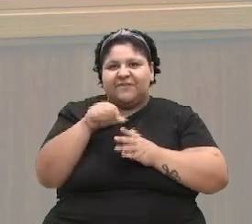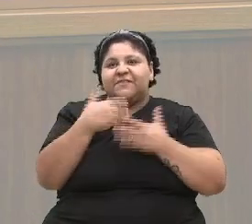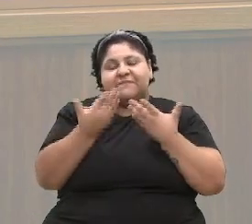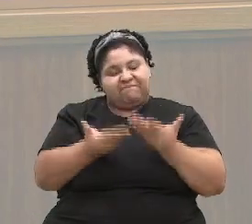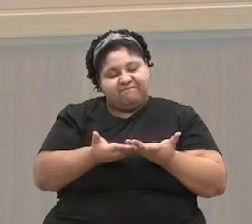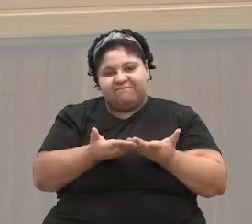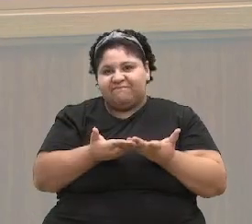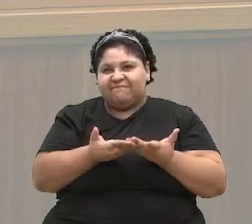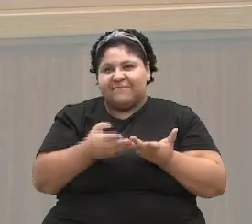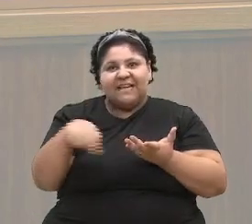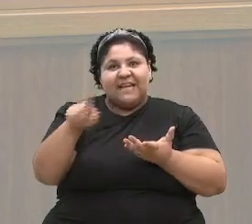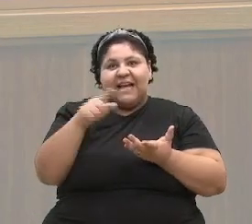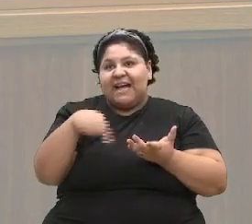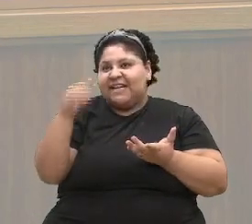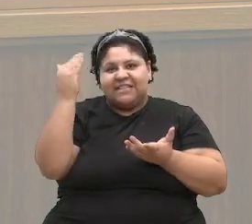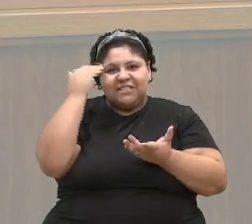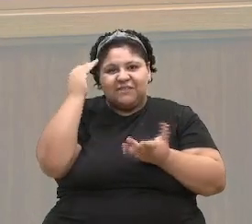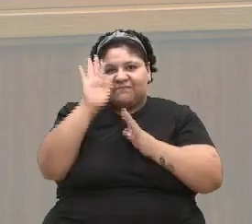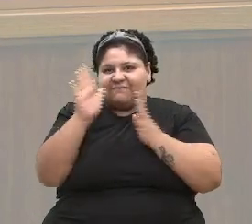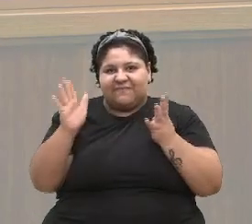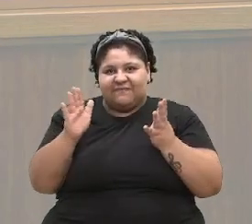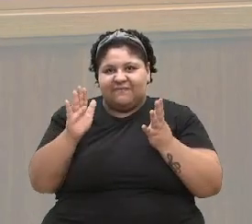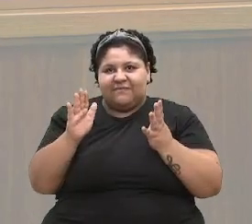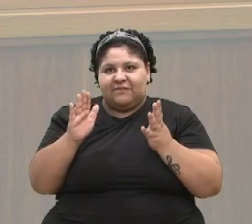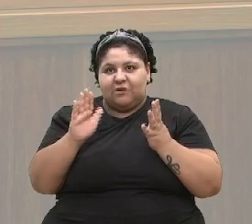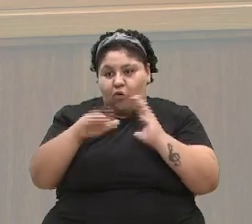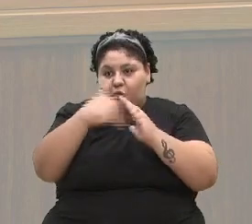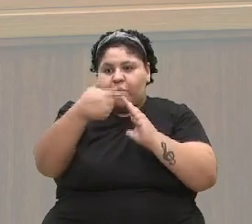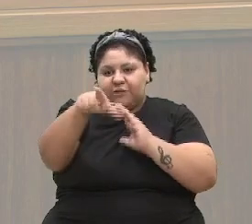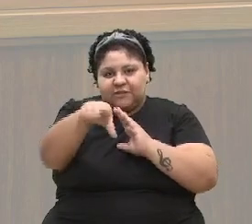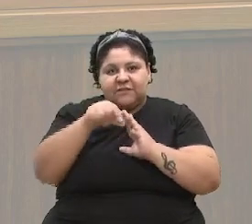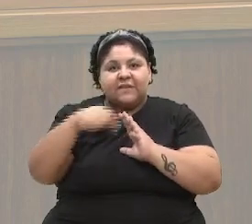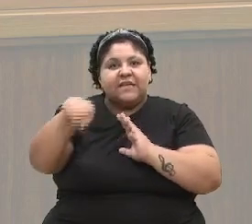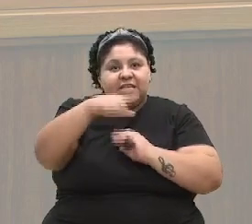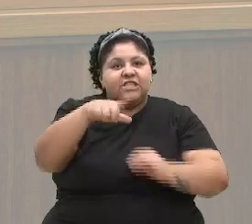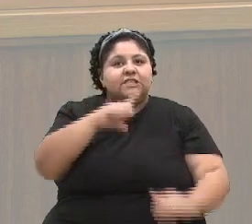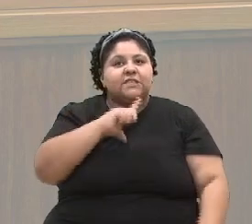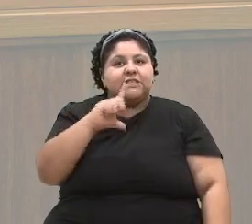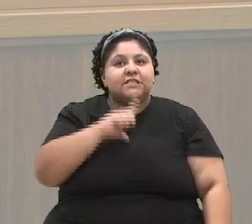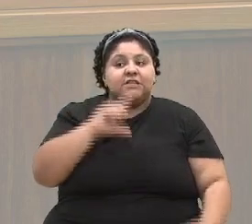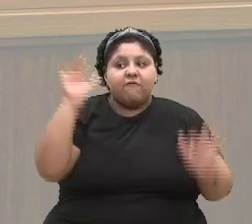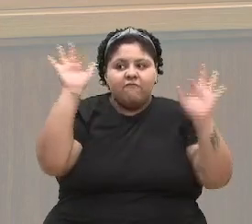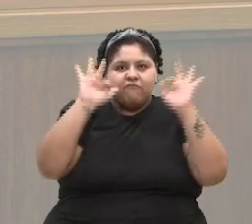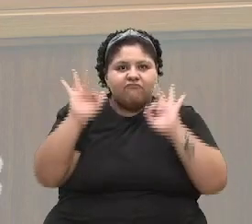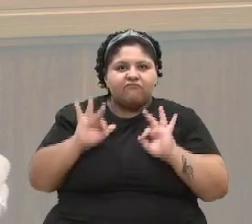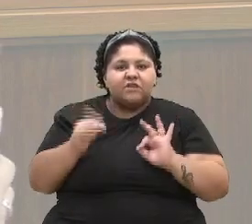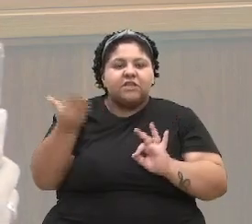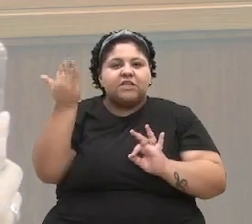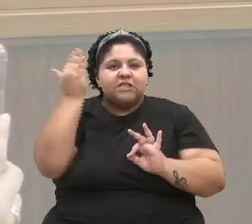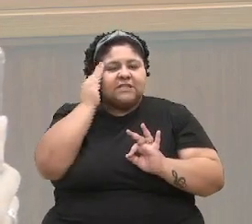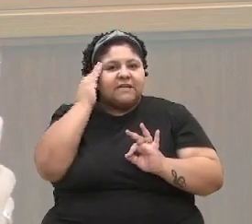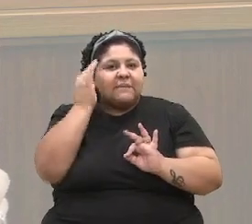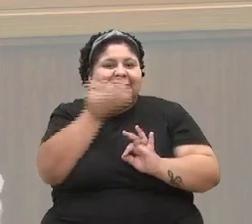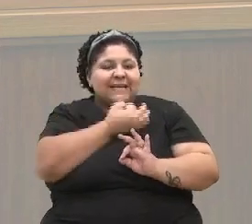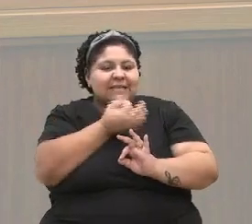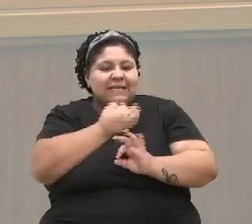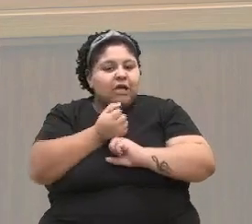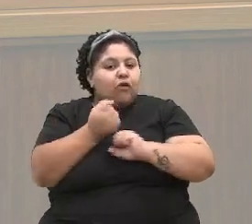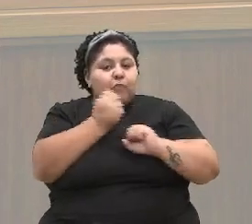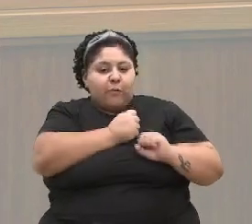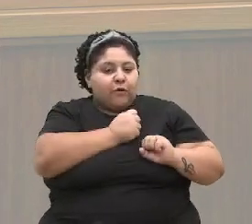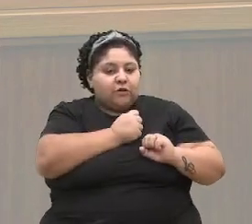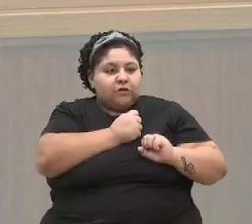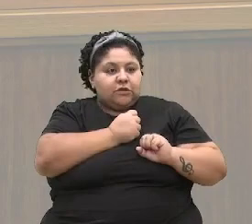A gente não sabe quem é que estará à frente da próxima gestão. Então, a gente tem que ficar feliz de saber que Caxias do Sul pode ir